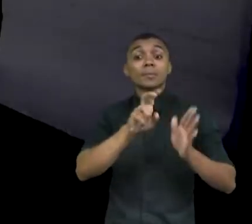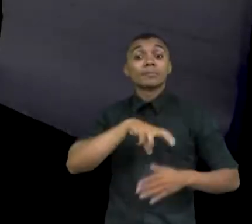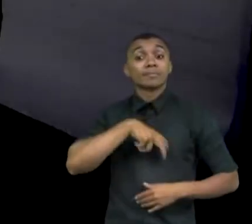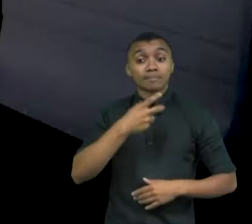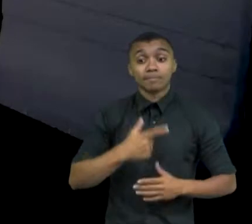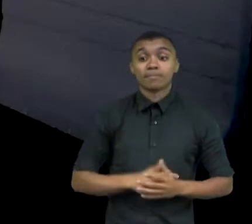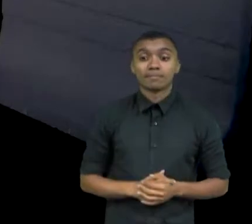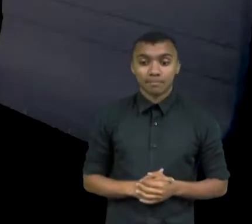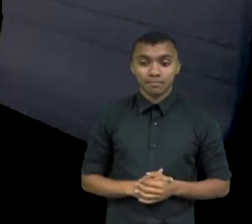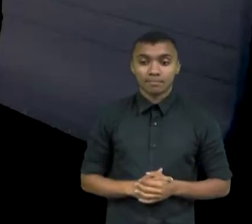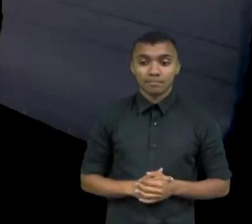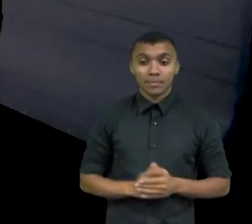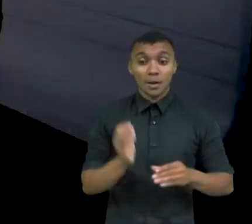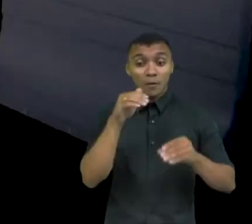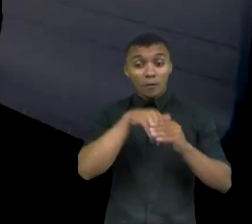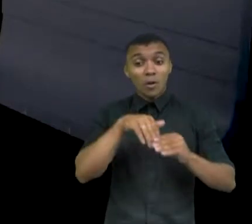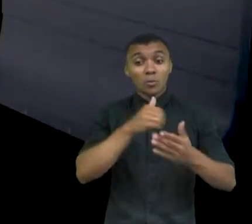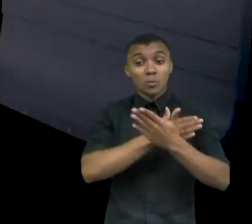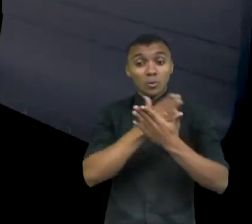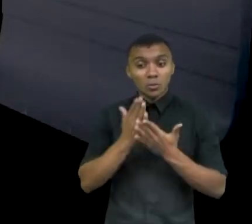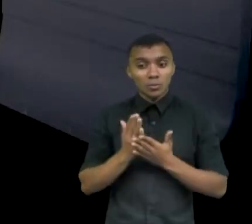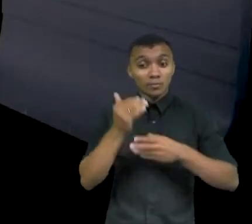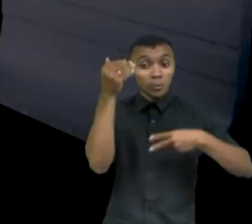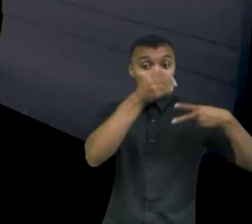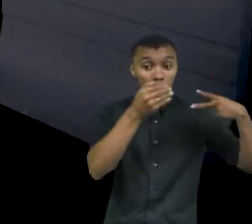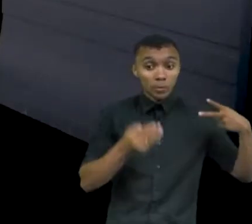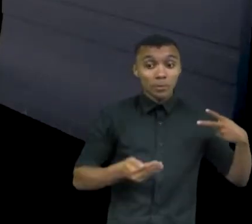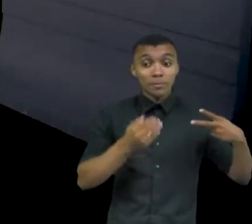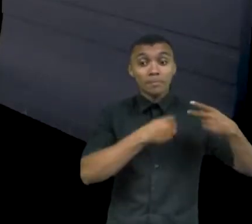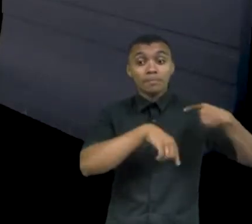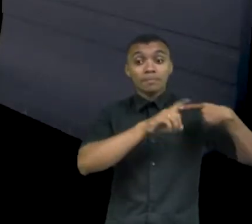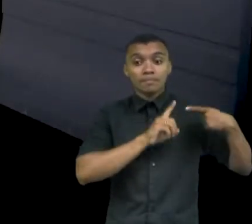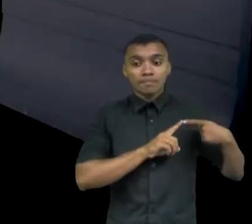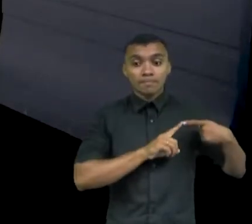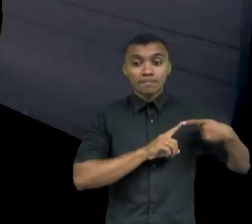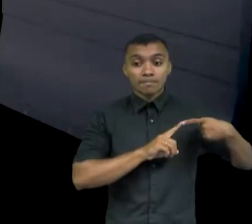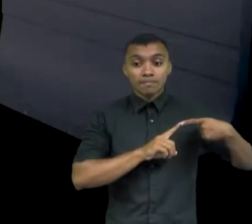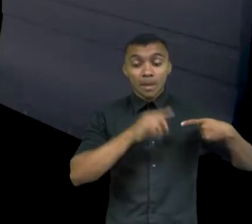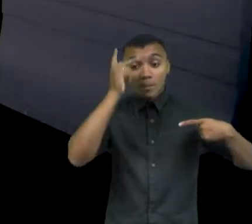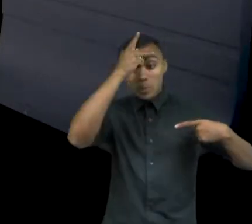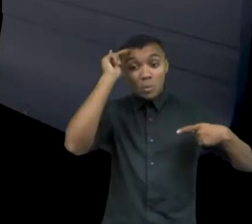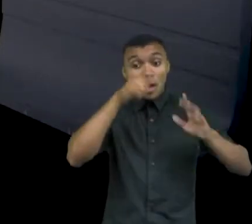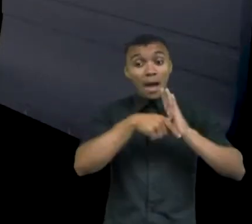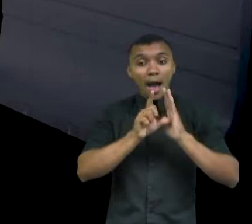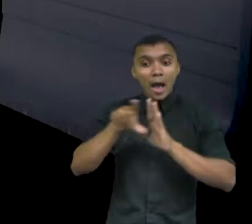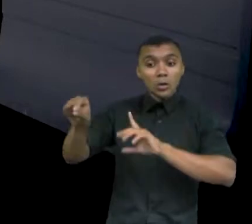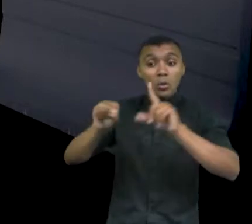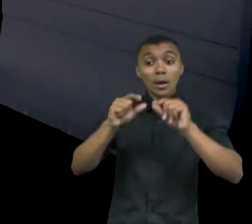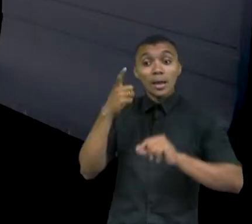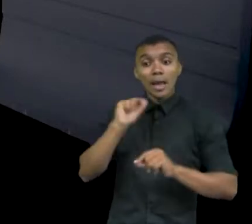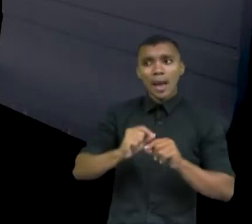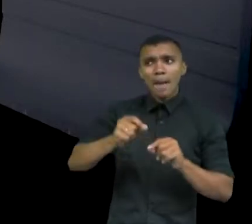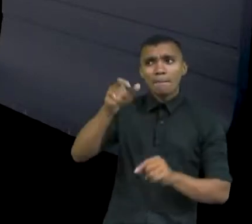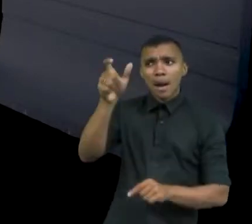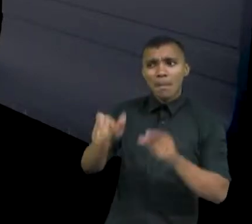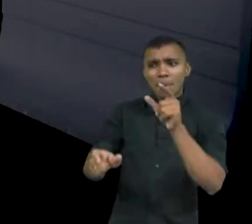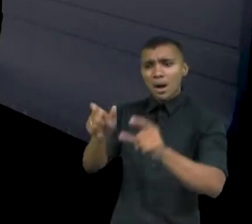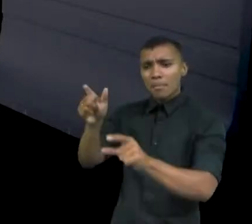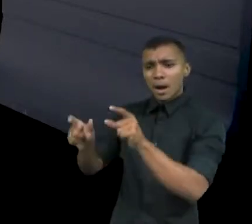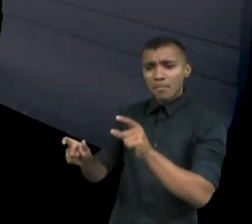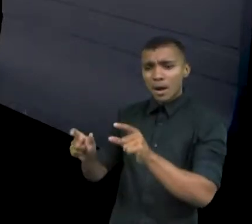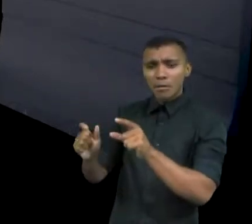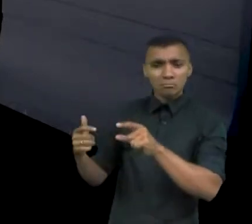eleições aconteciam em duas etapas. Na primeira, os votantes escolhiam os eleitores. Na segunda, os eleitores